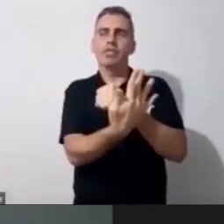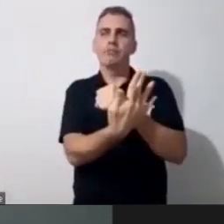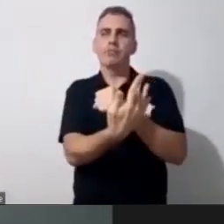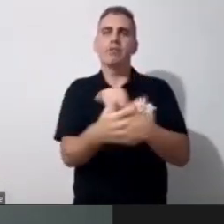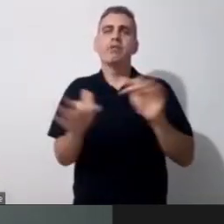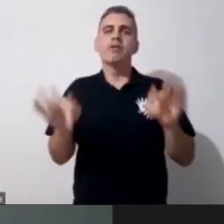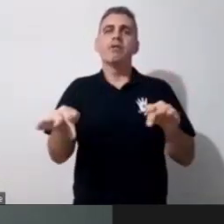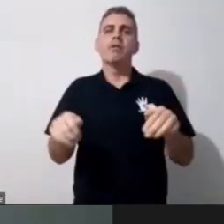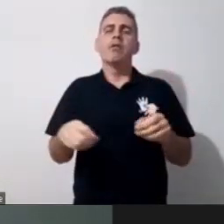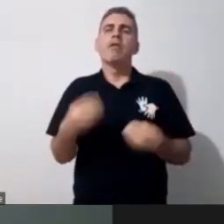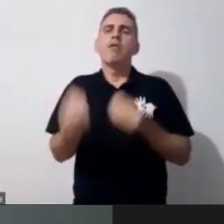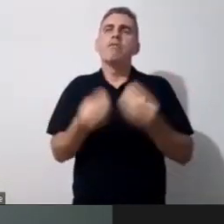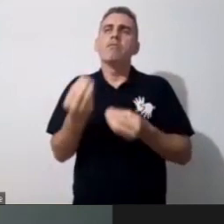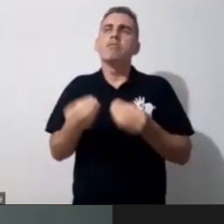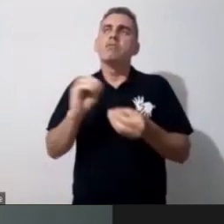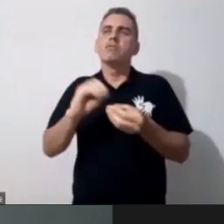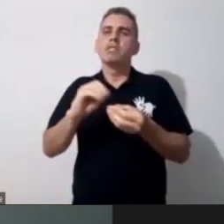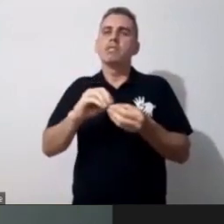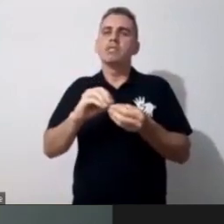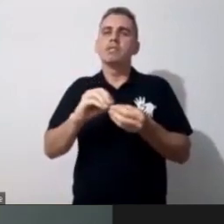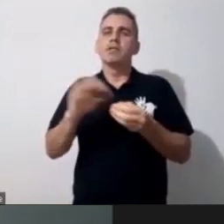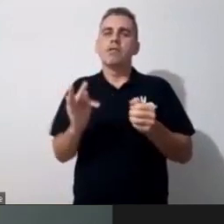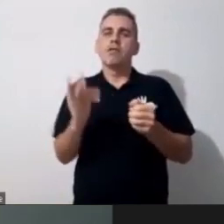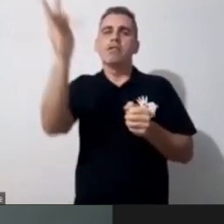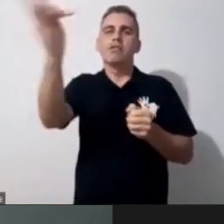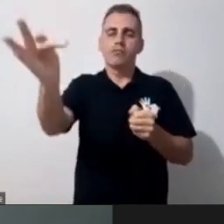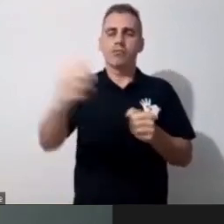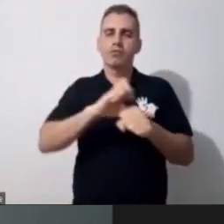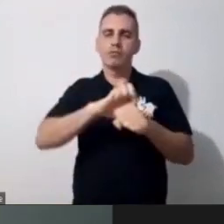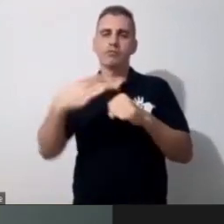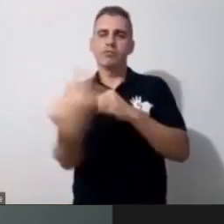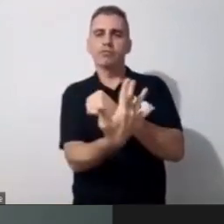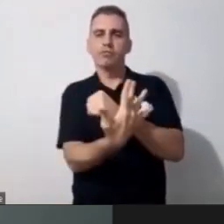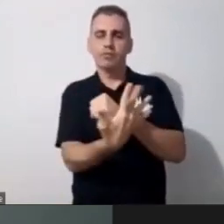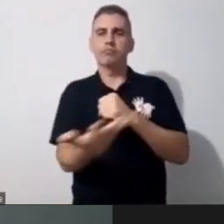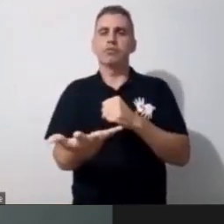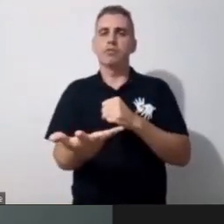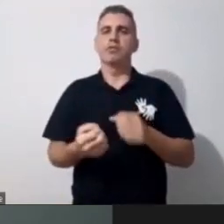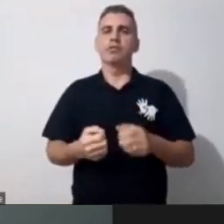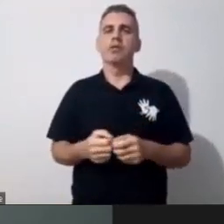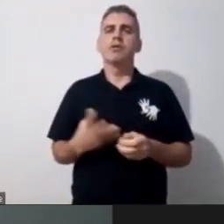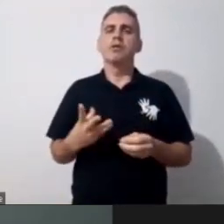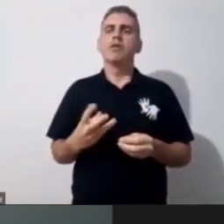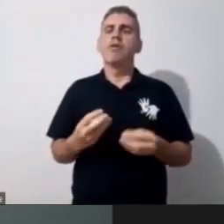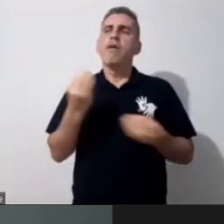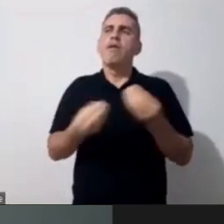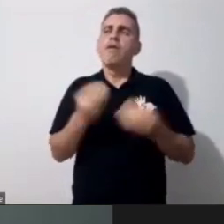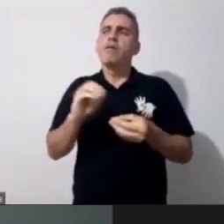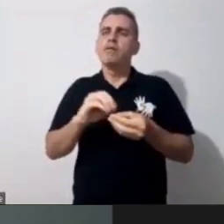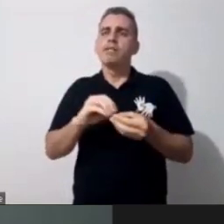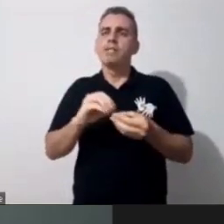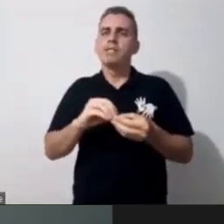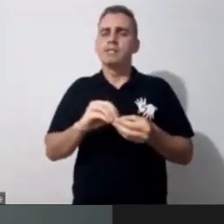fazer acontecer o pós-pandemia, mas eu vou ter que responder para a Michelle de uma forma extremamente